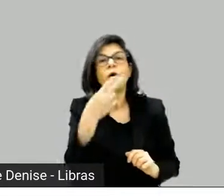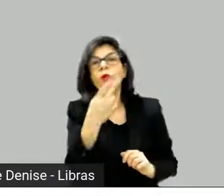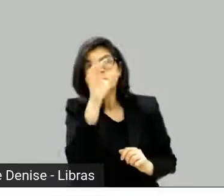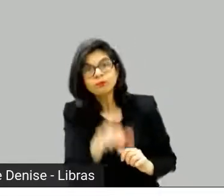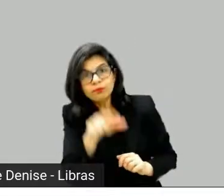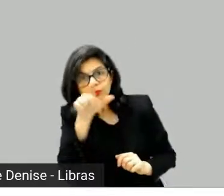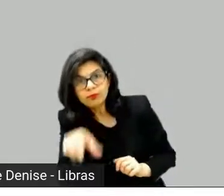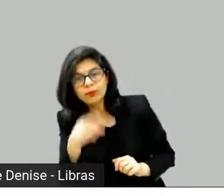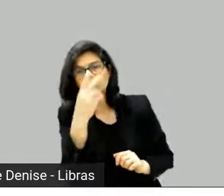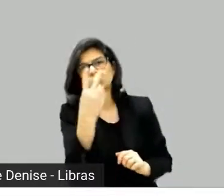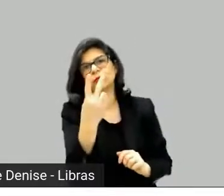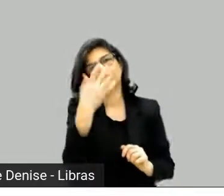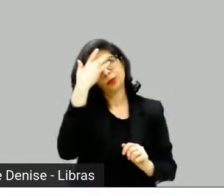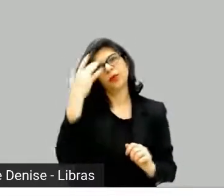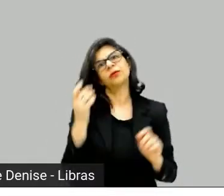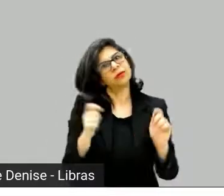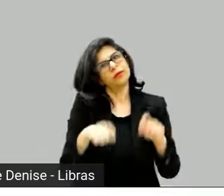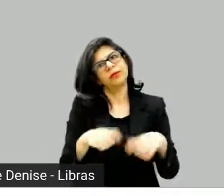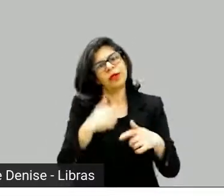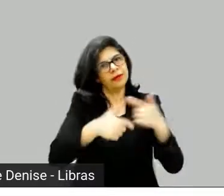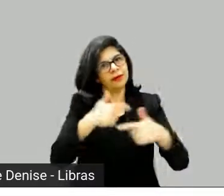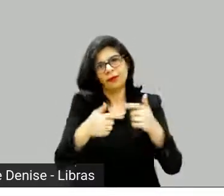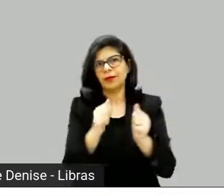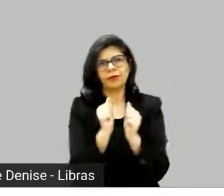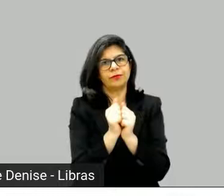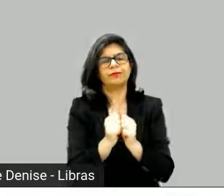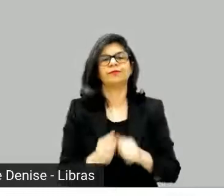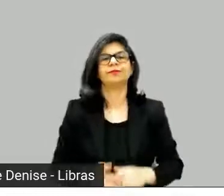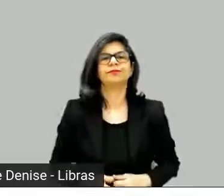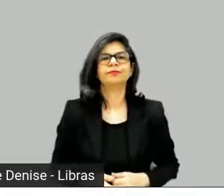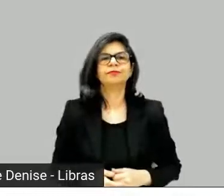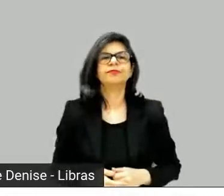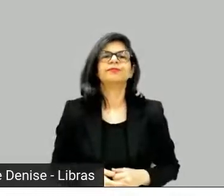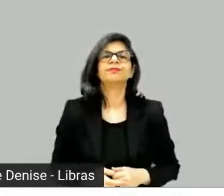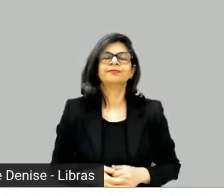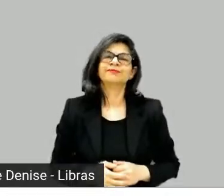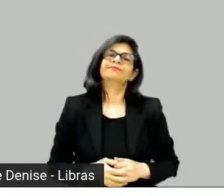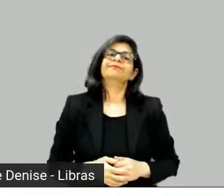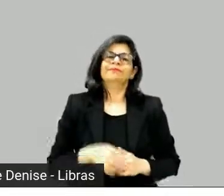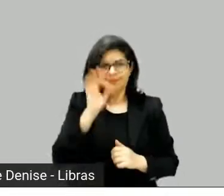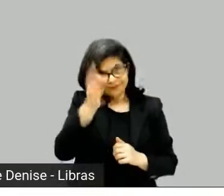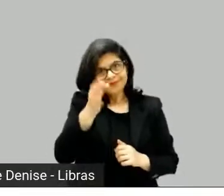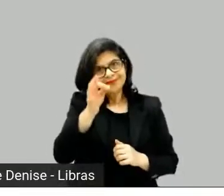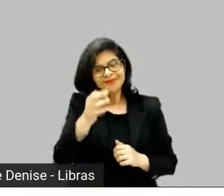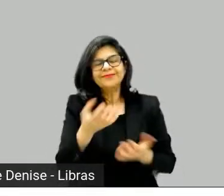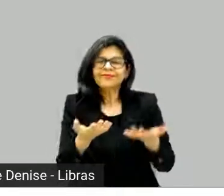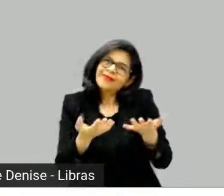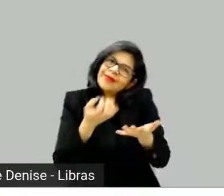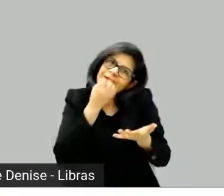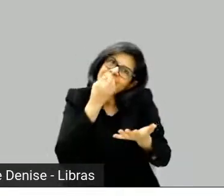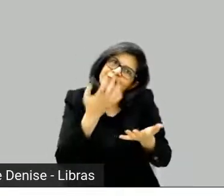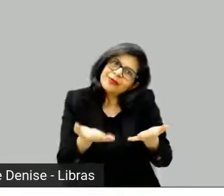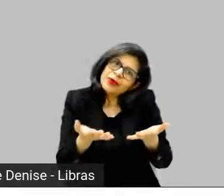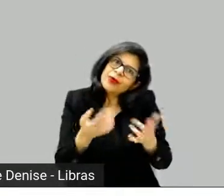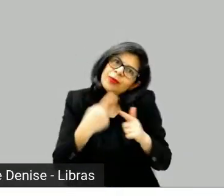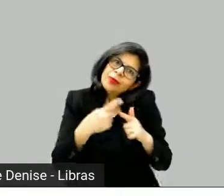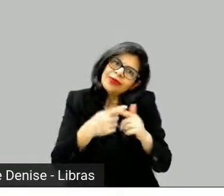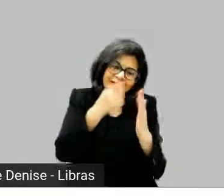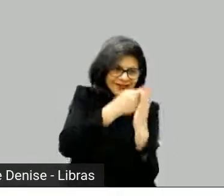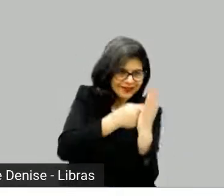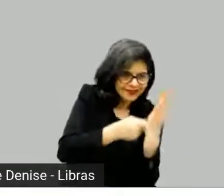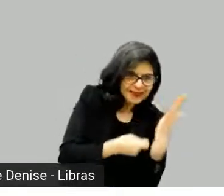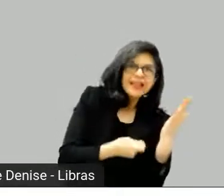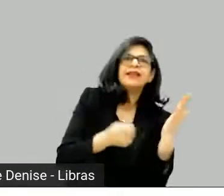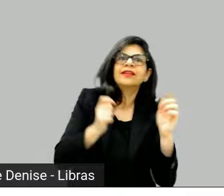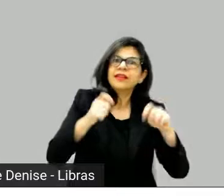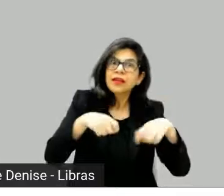Perfeito, então é um roteirista que o trabalho não acaba ali, quando entrega o roteiro, é um roteirista que vai para o set,